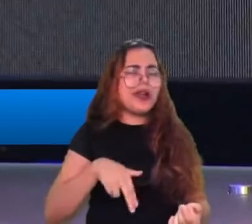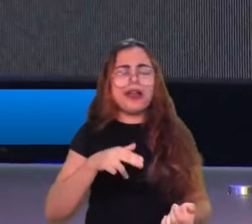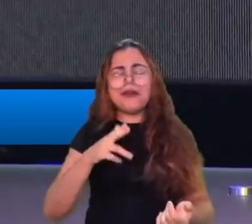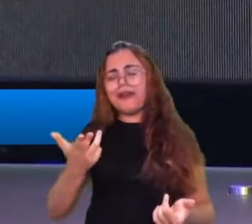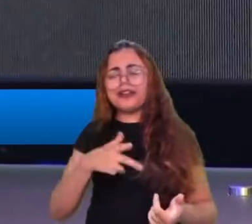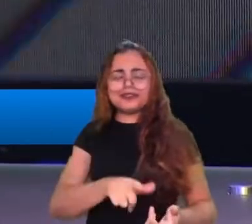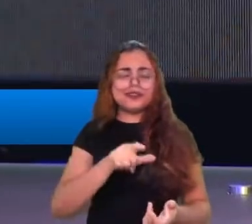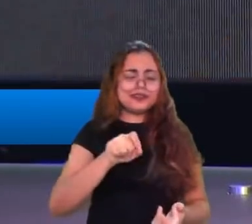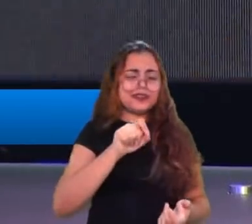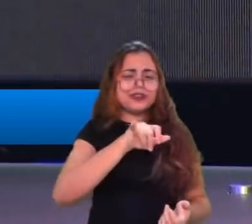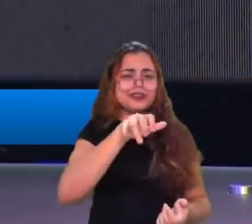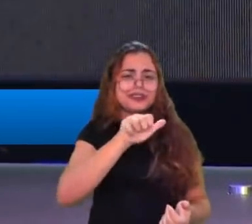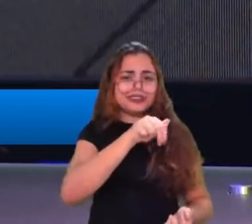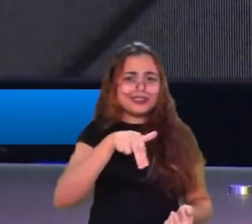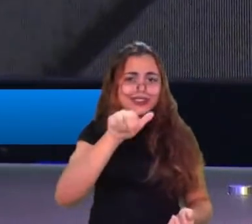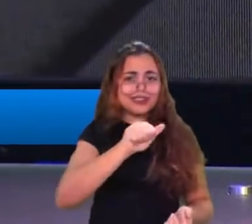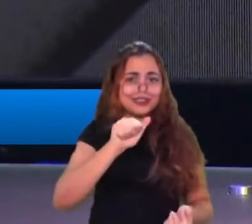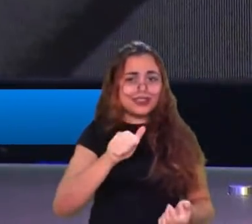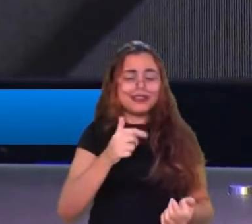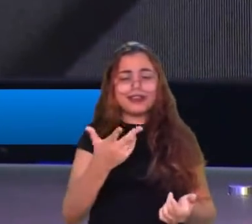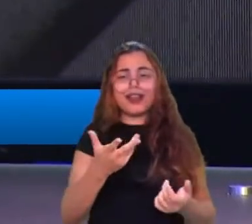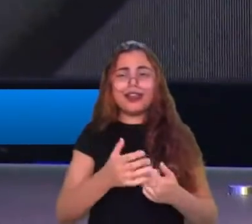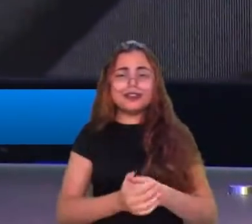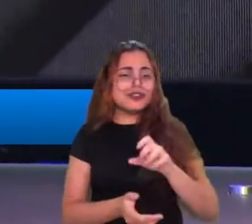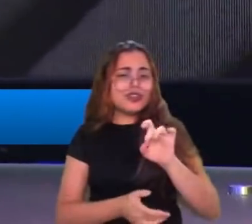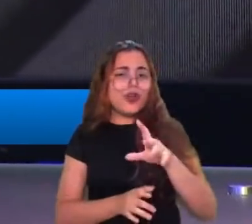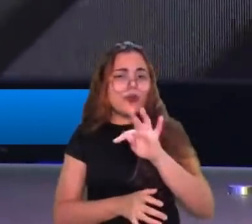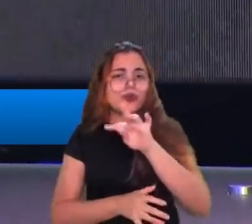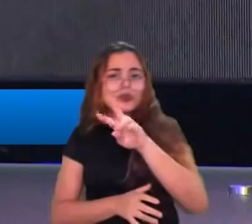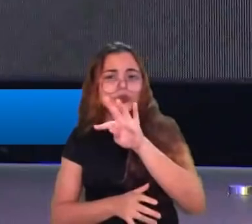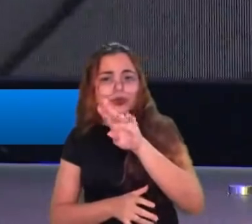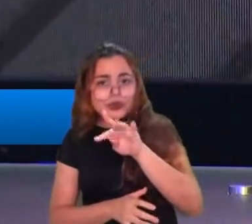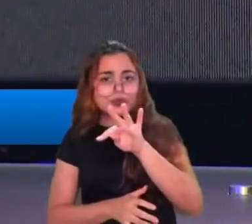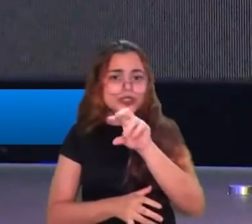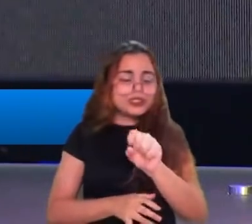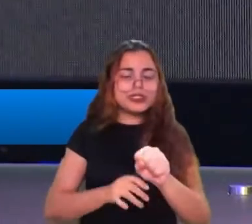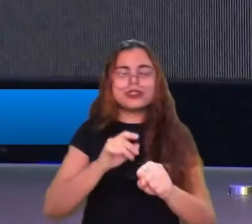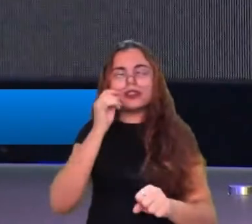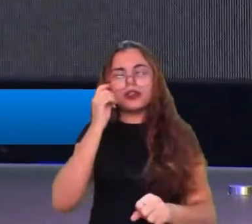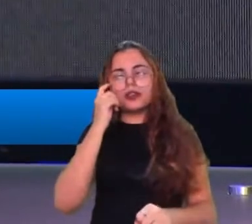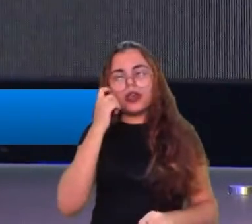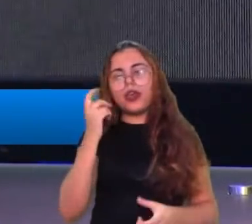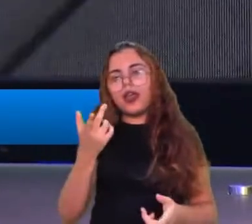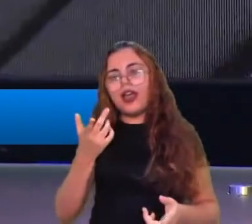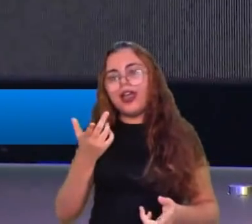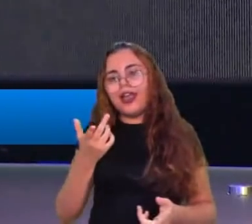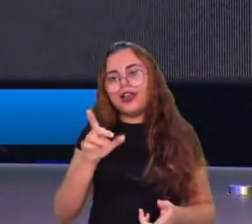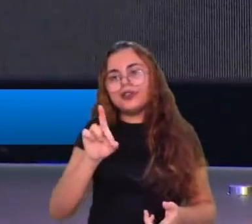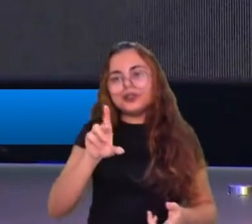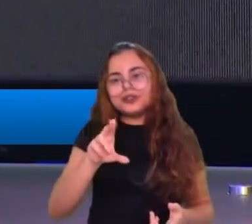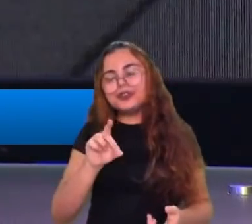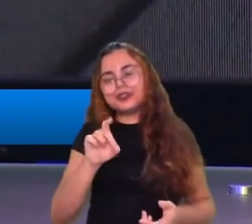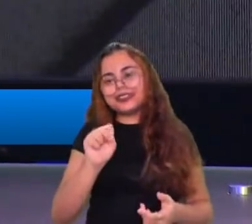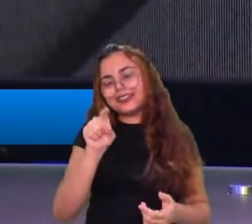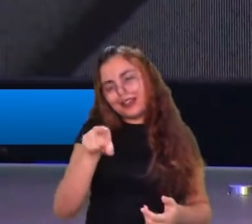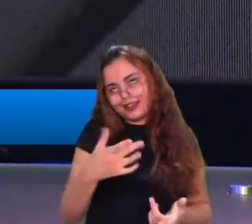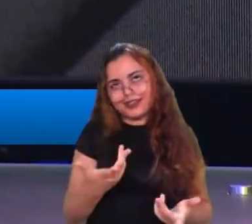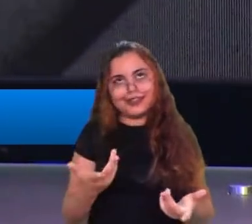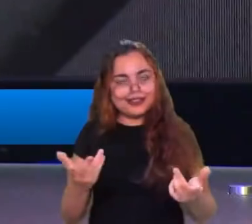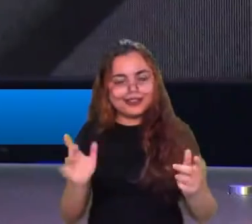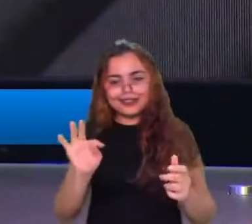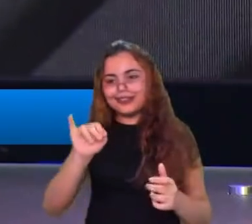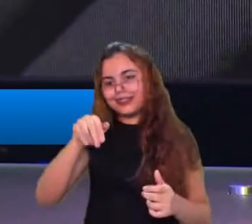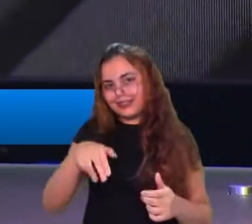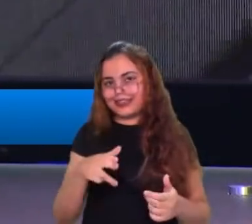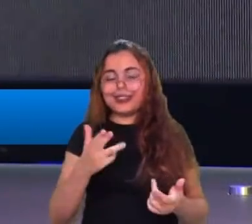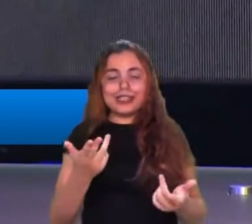cara, não assim eles pegaram o Jana pro Dudes assim, o Team é um cara que você olha e fala pô Team Owls mas